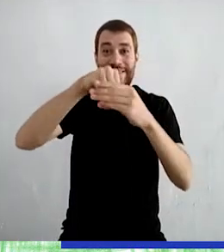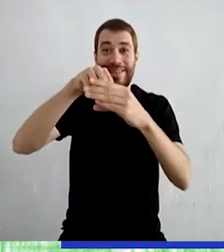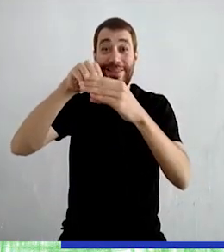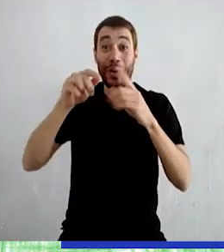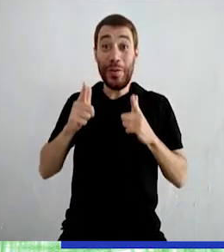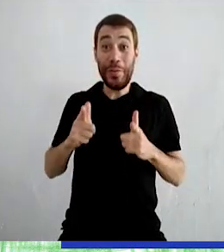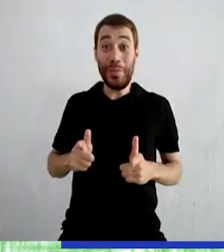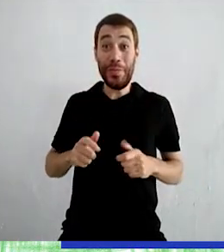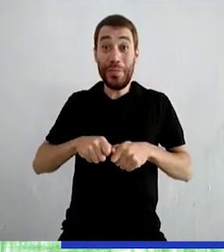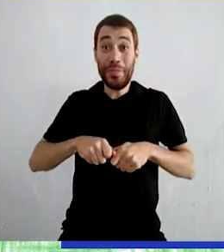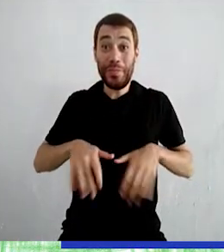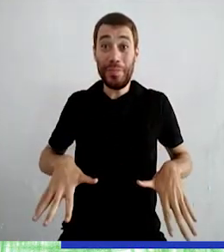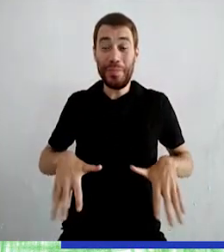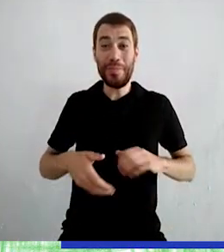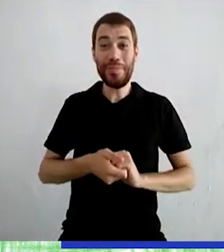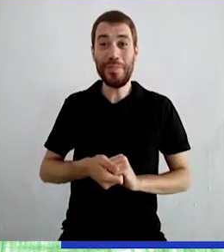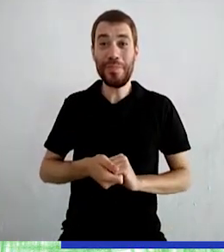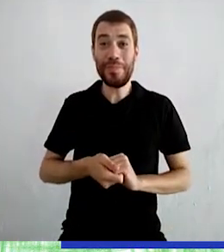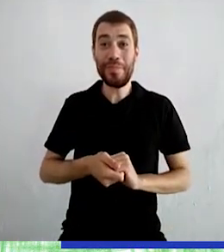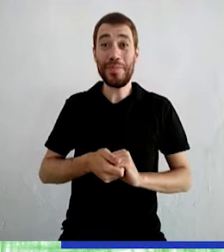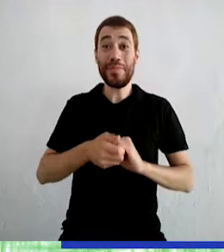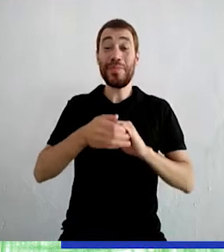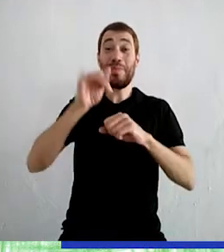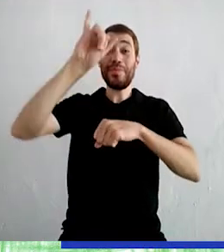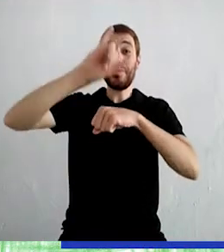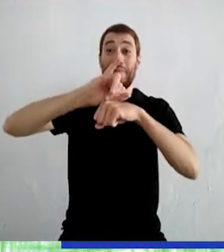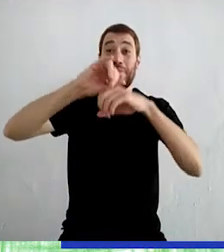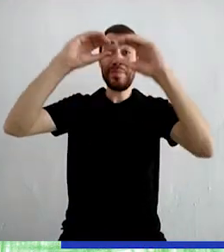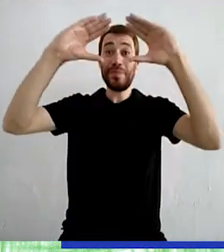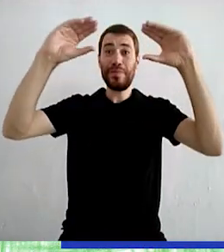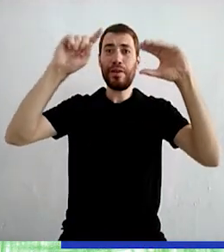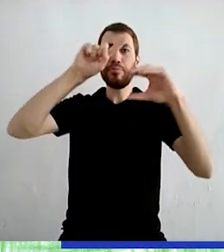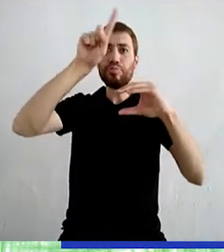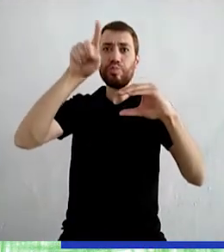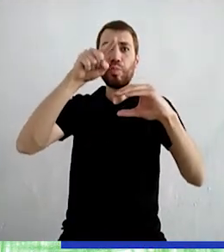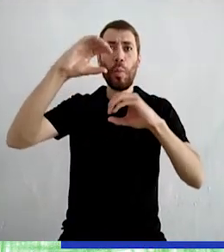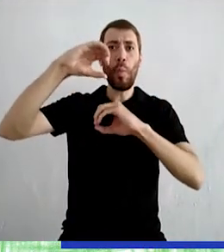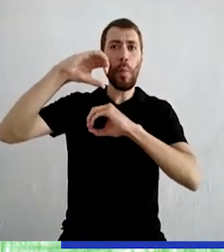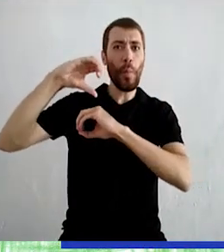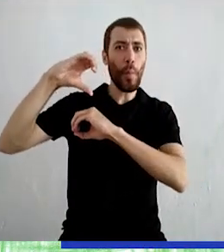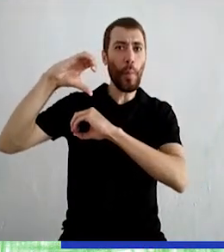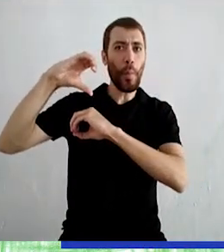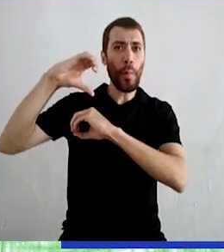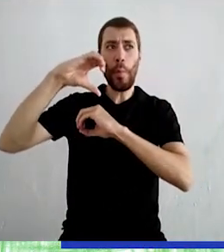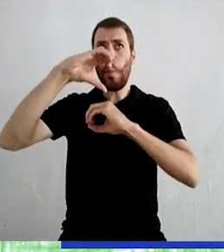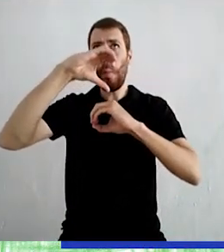Um vestido No meio das nuvens Um ponto de interrogação